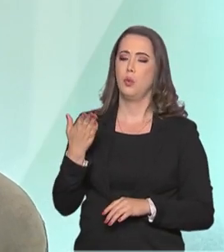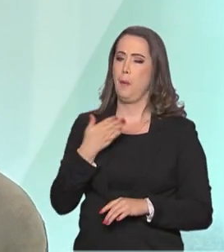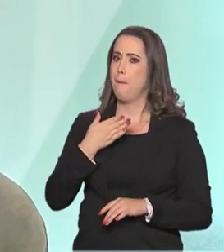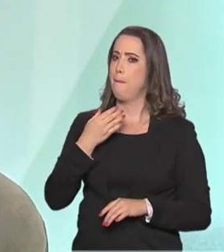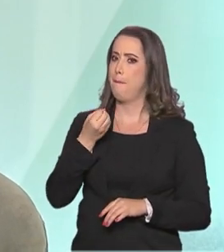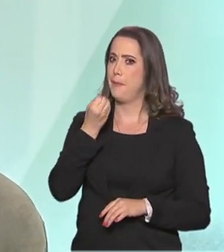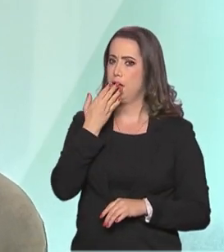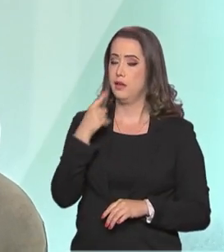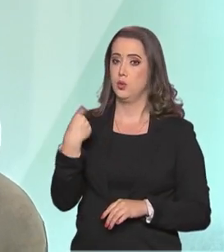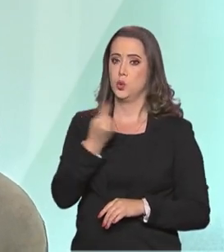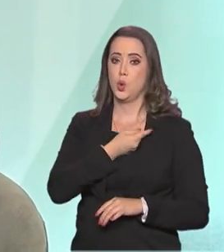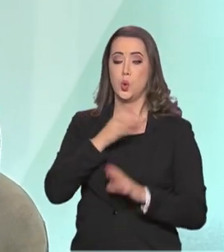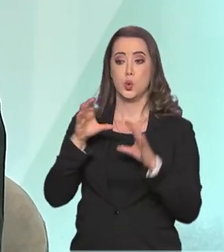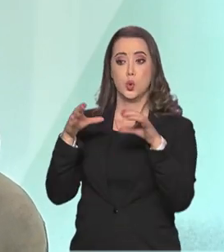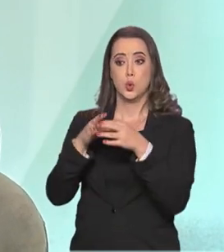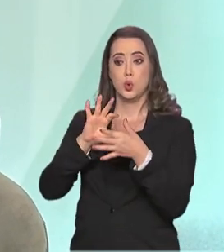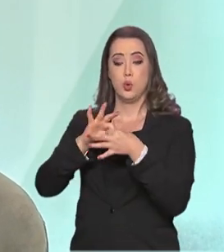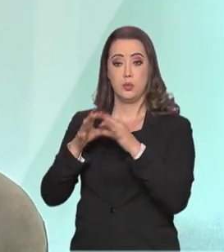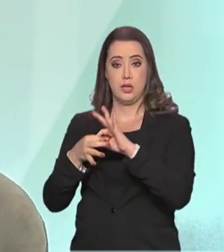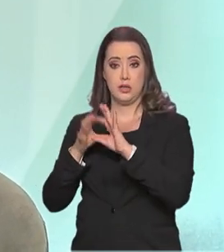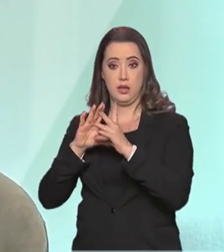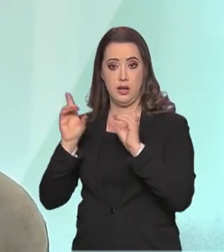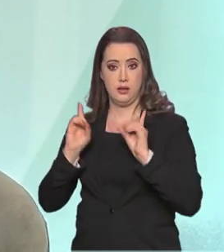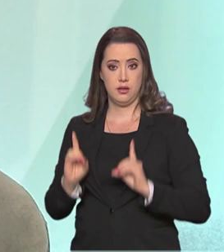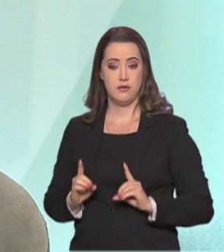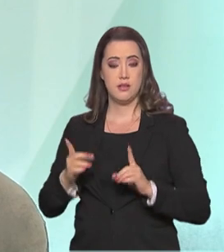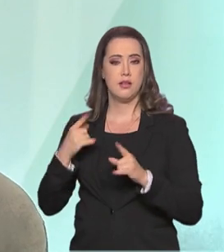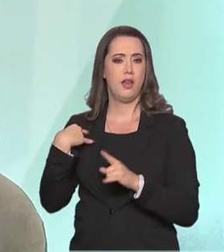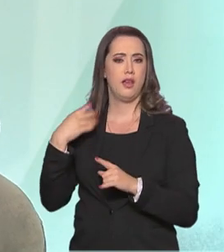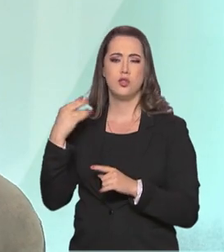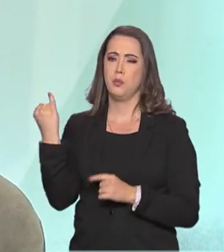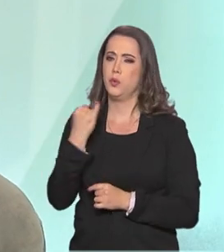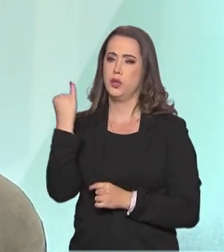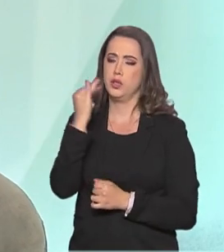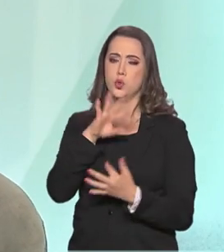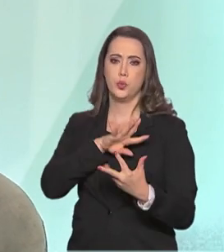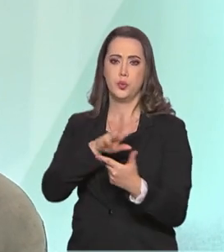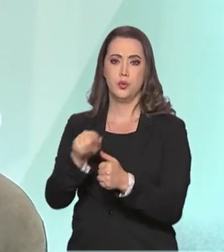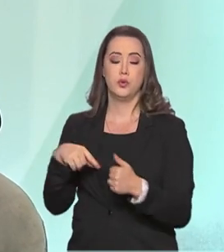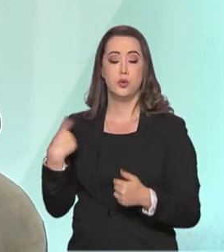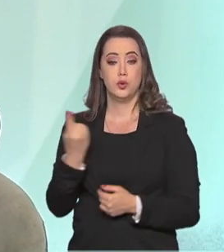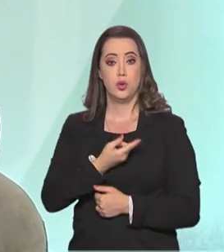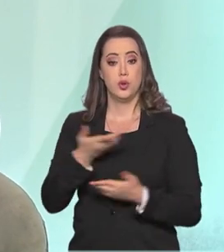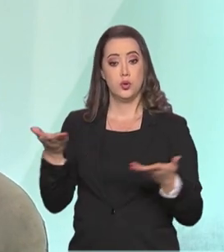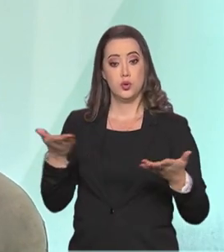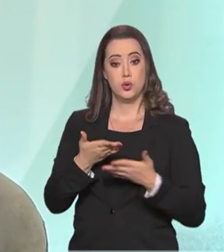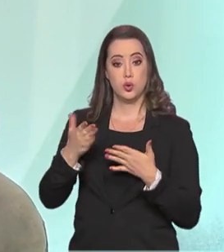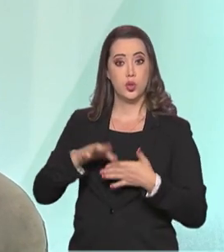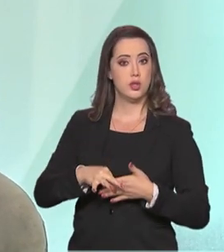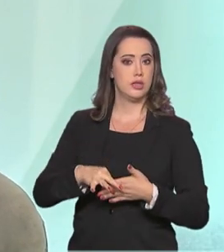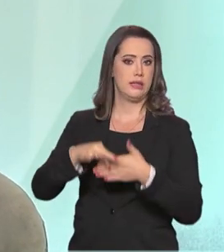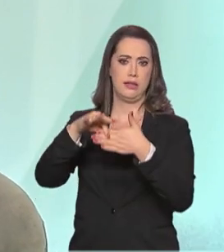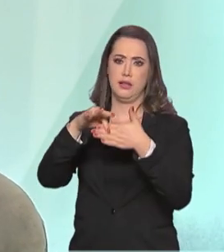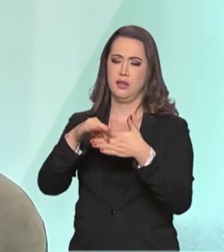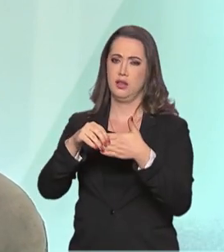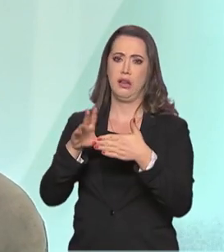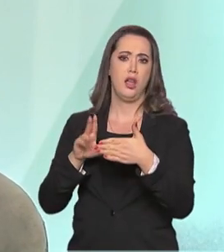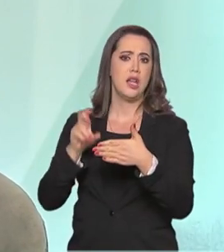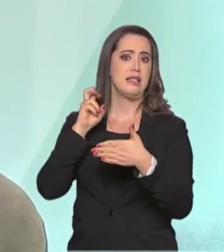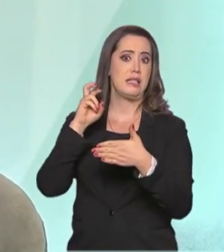nossos atletas paralímpicos são referências mundiais, nós dois somos top 5